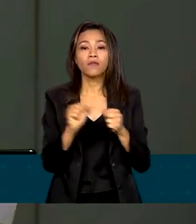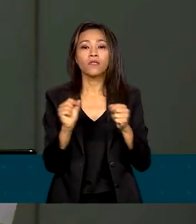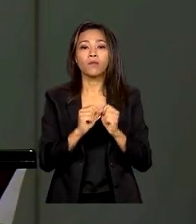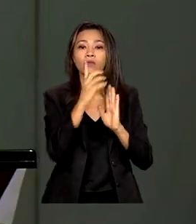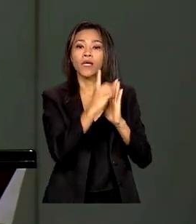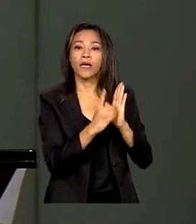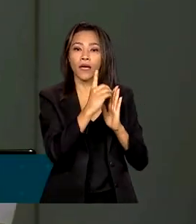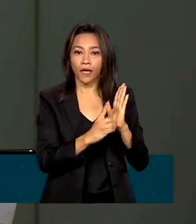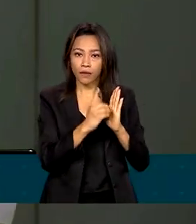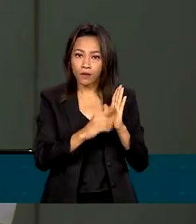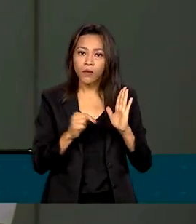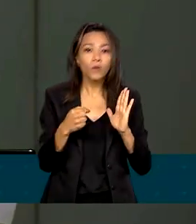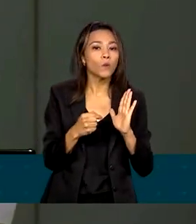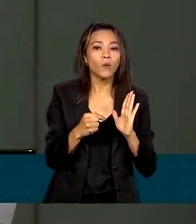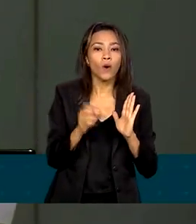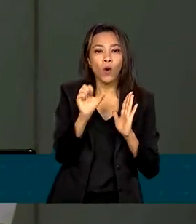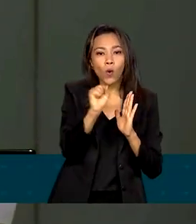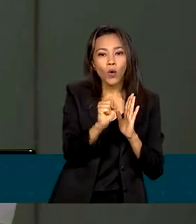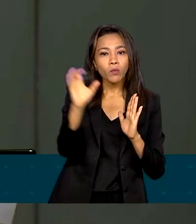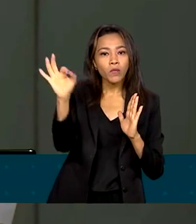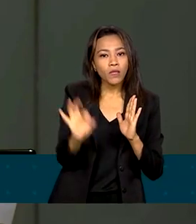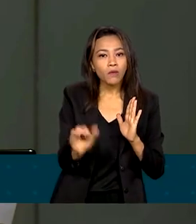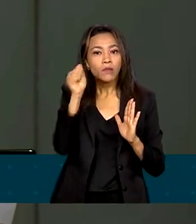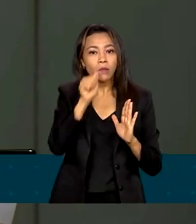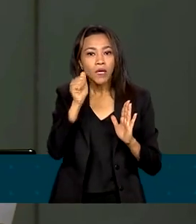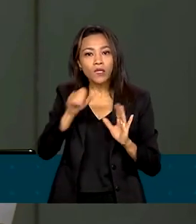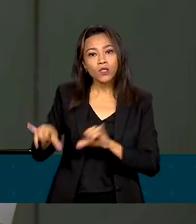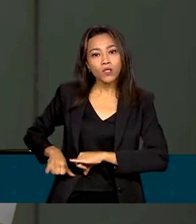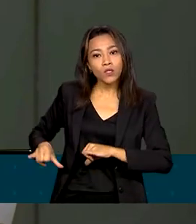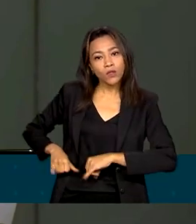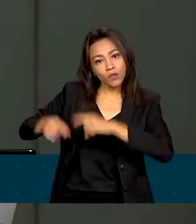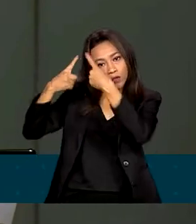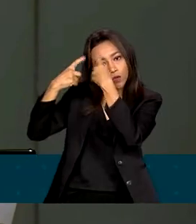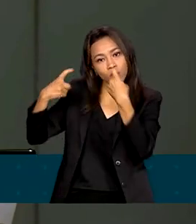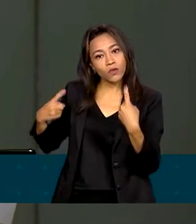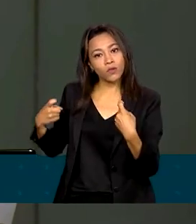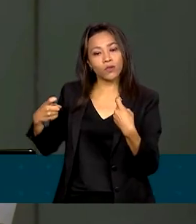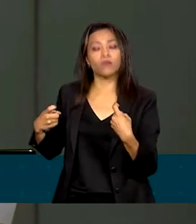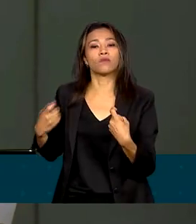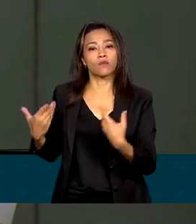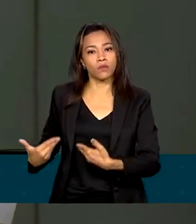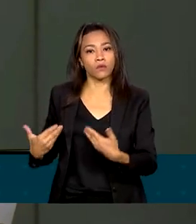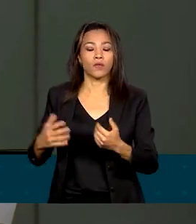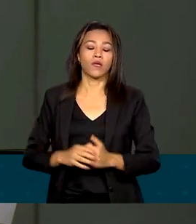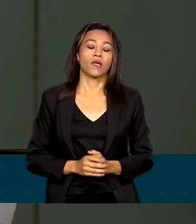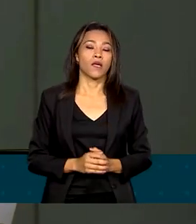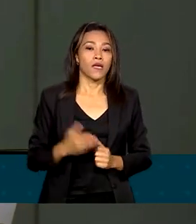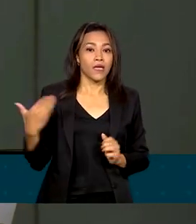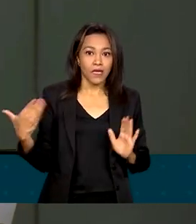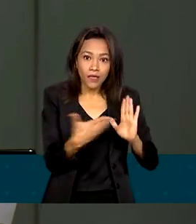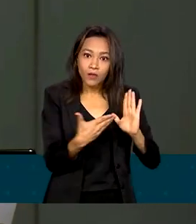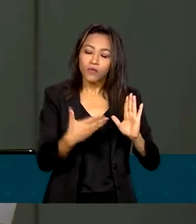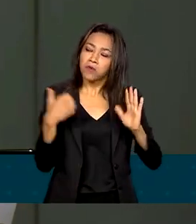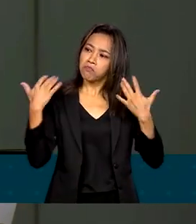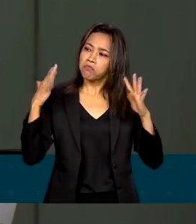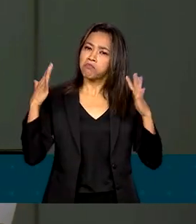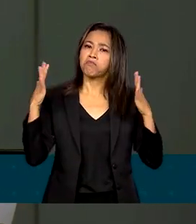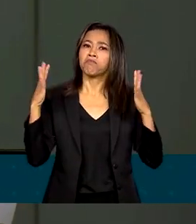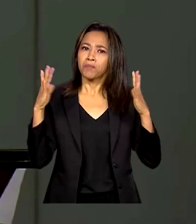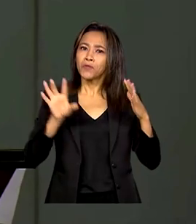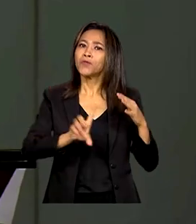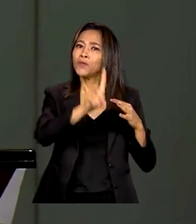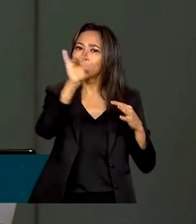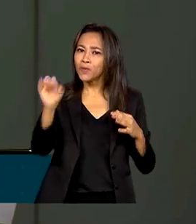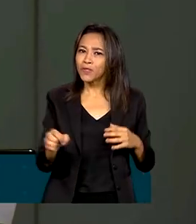8% de vagas para mulheres vítimas de violência. E isso foi um ato, a gente brinca, foi um dos atos mais aplaudidos também lá no dia